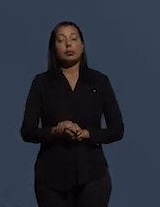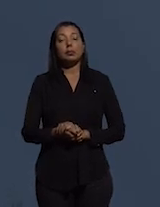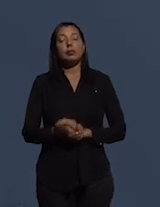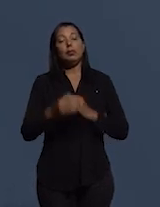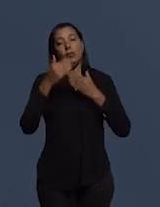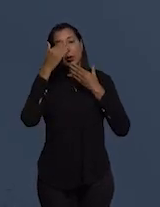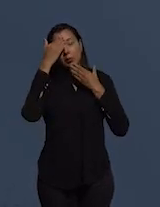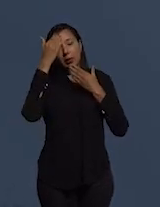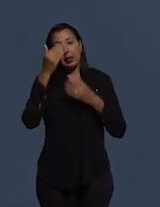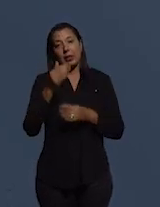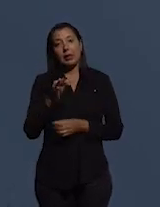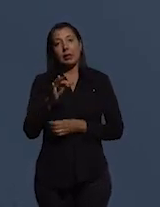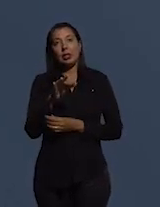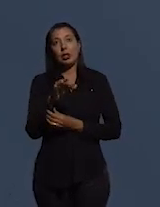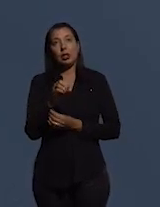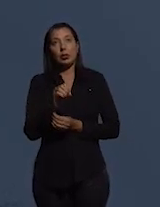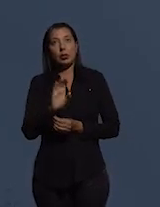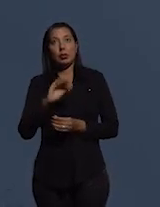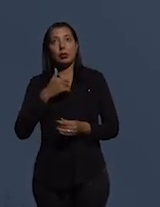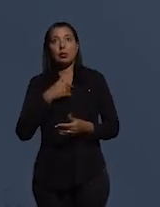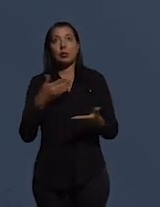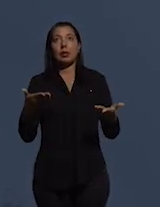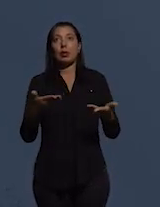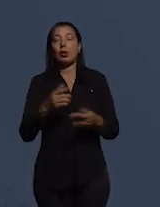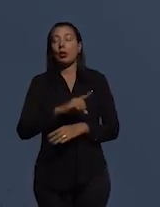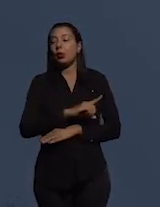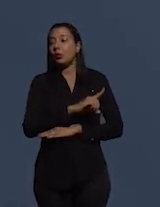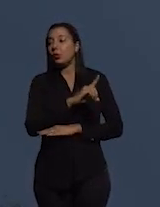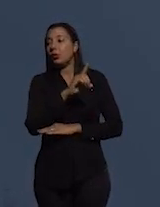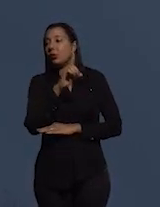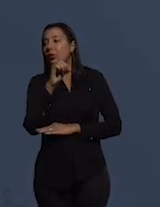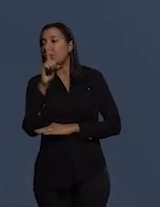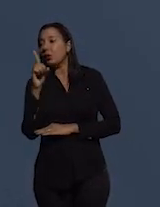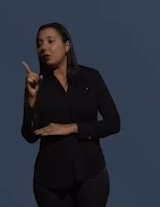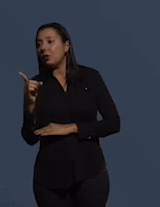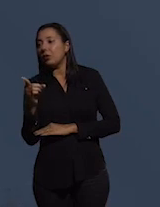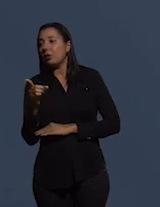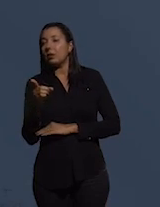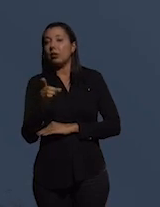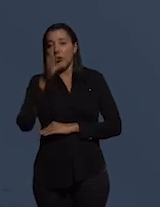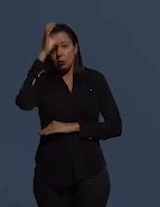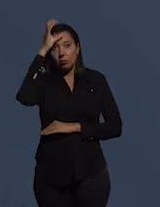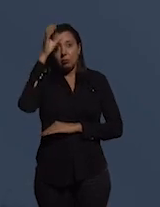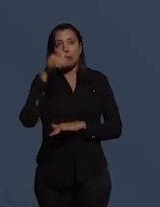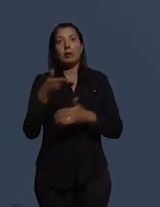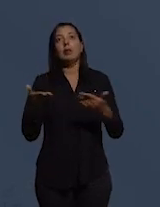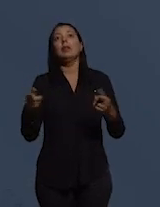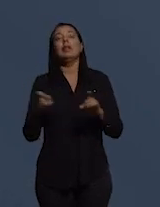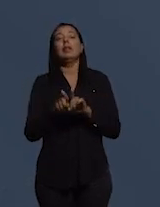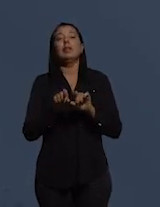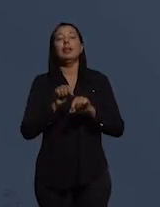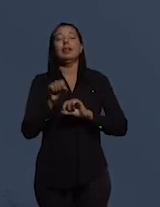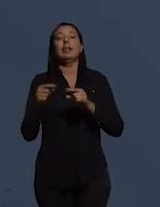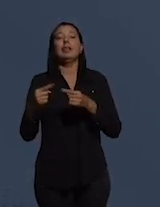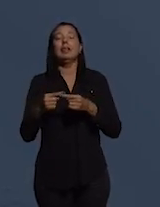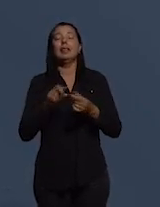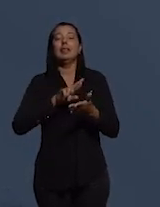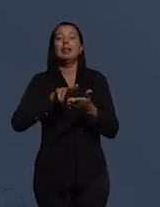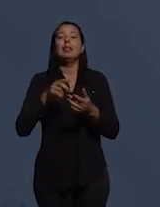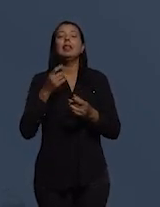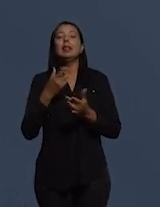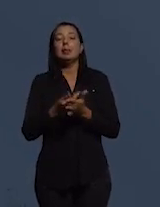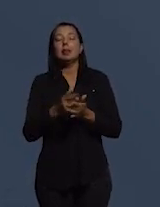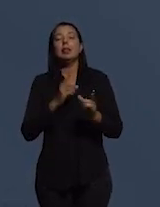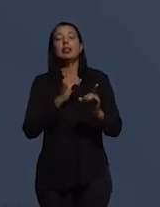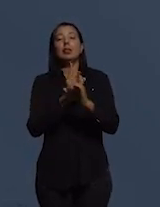obrigada tio bom nós passaríamos um dia aqui conversando com vocês sobre as pesquisas e os estudos que a ERCAS faz mas